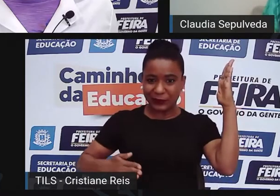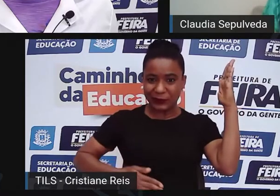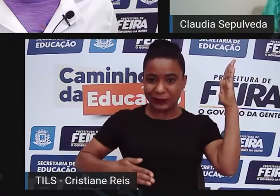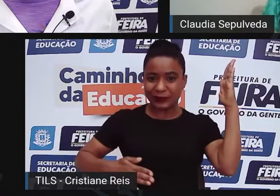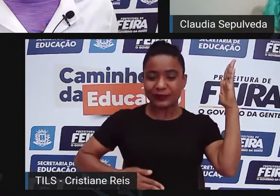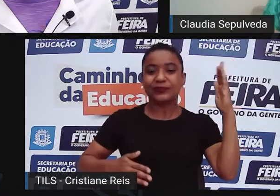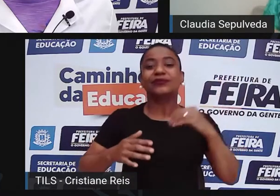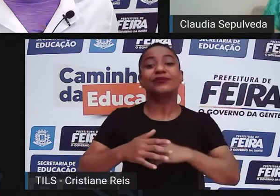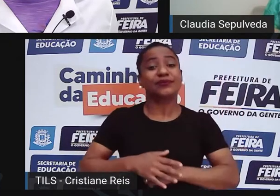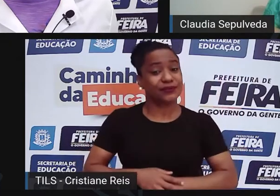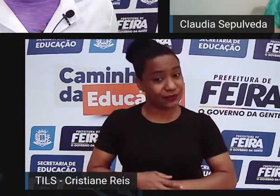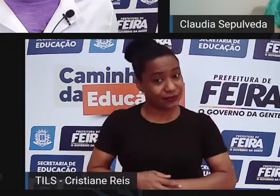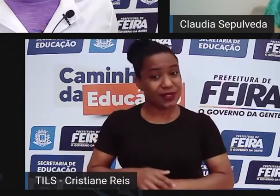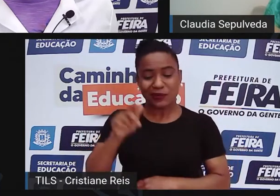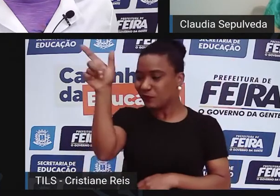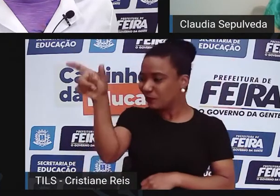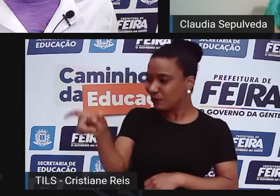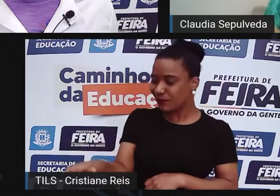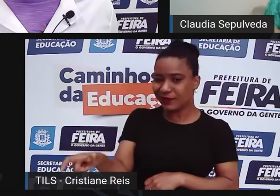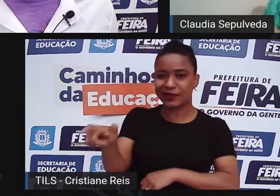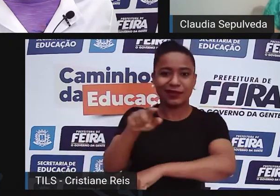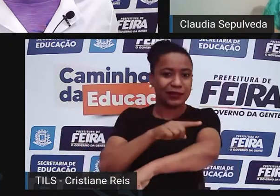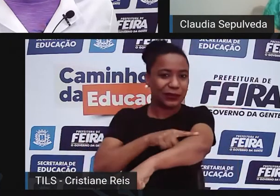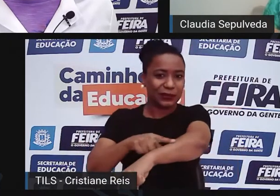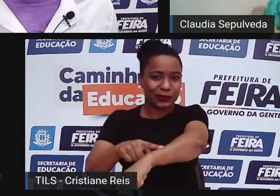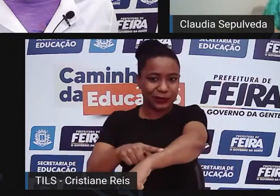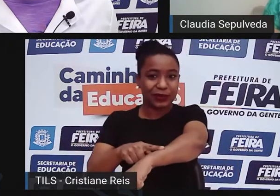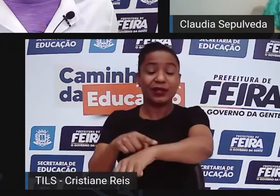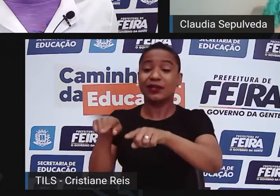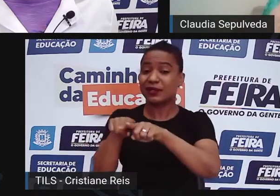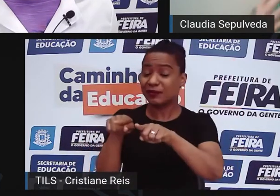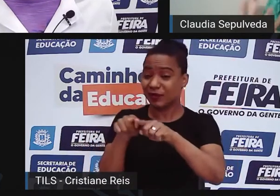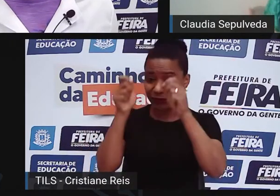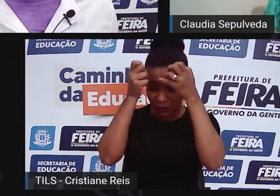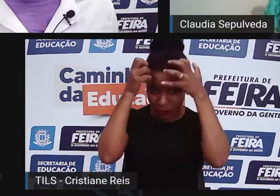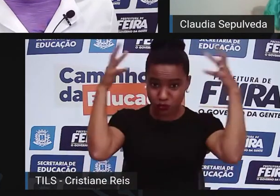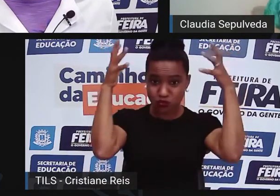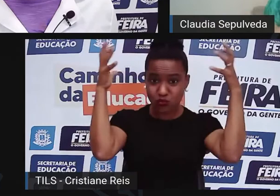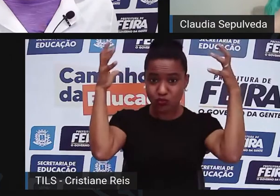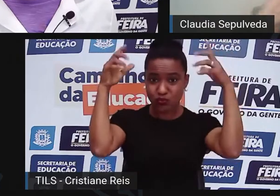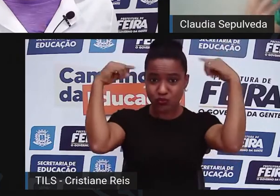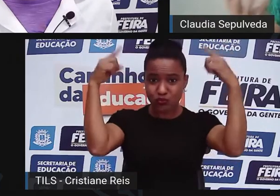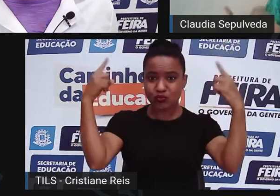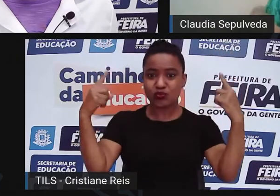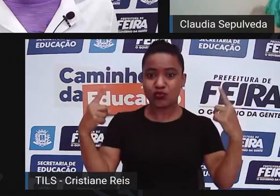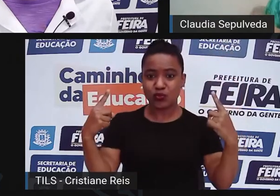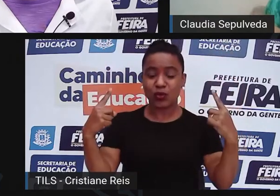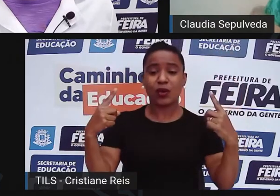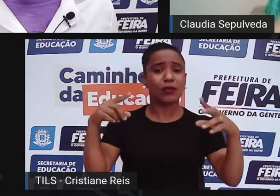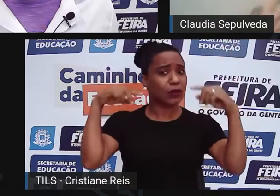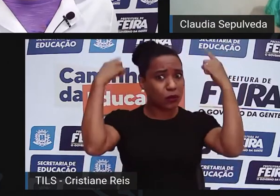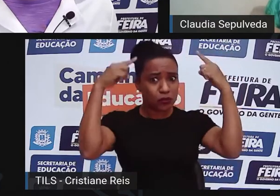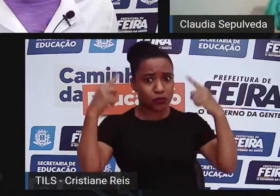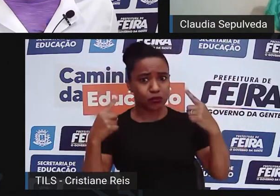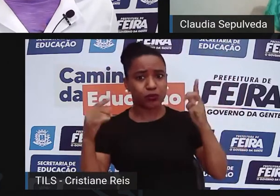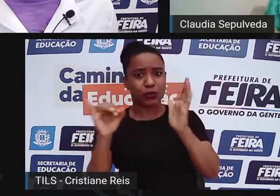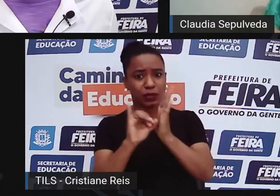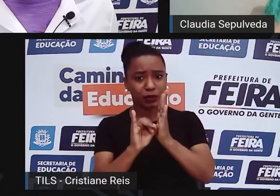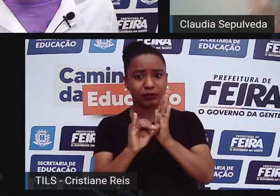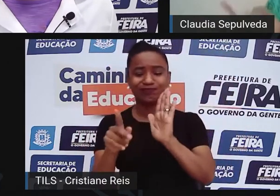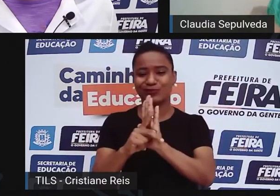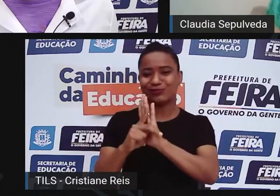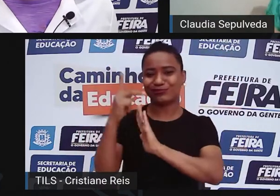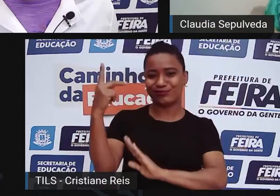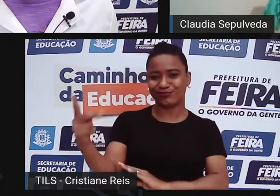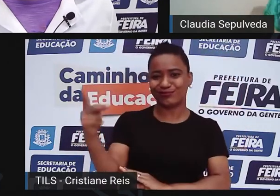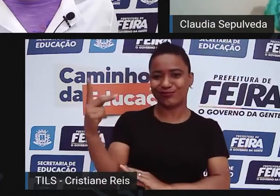exclusivamente por essa estética, né? Que é uma estética de afirmação, de pertencimento, ou seja o que